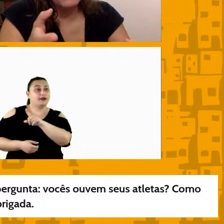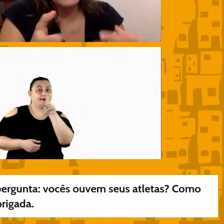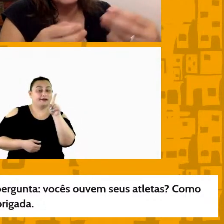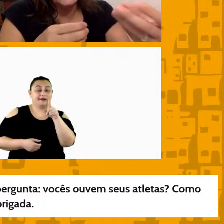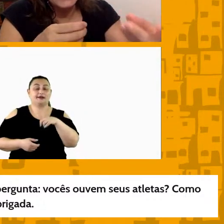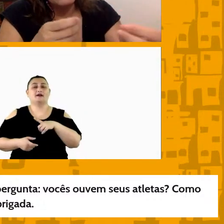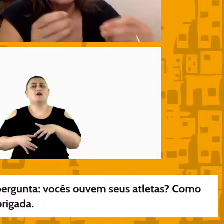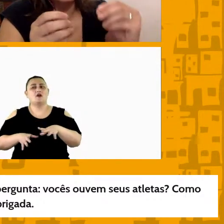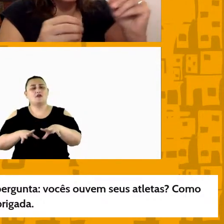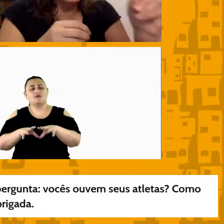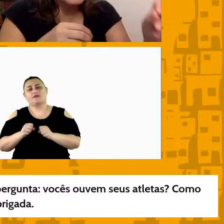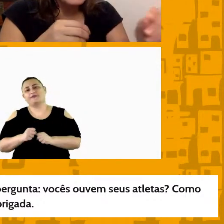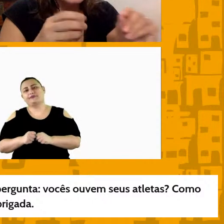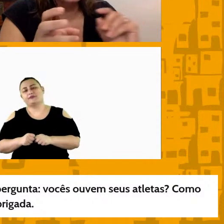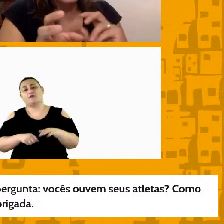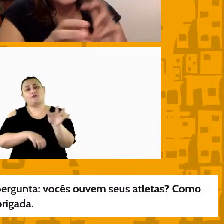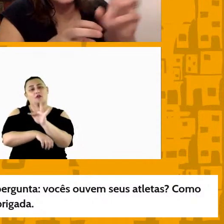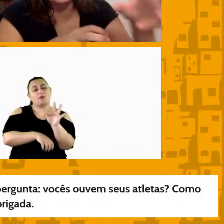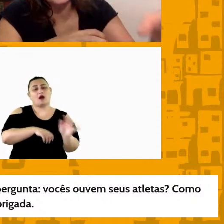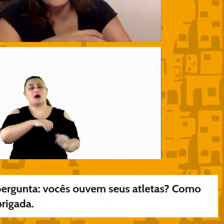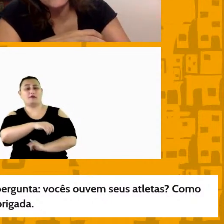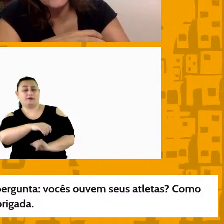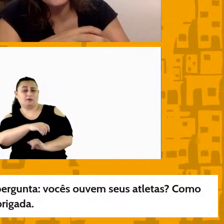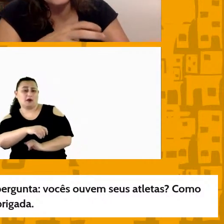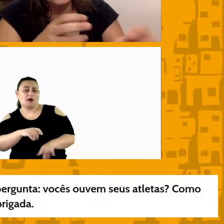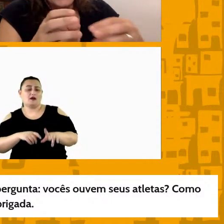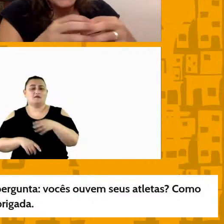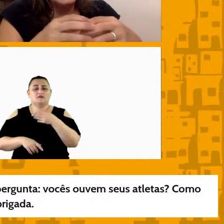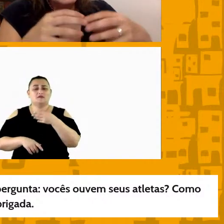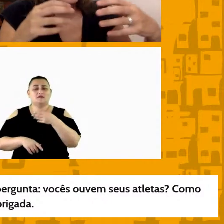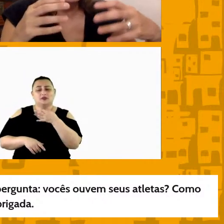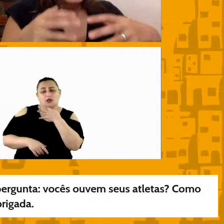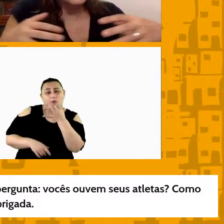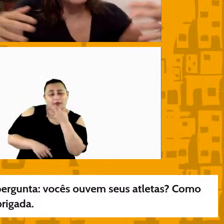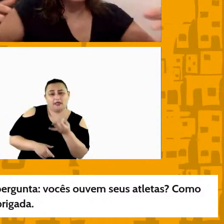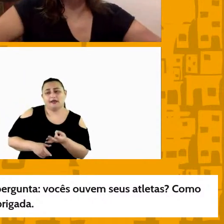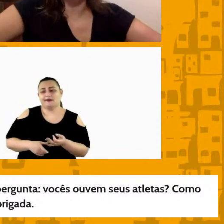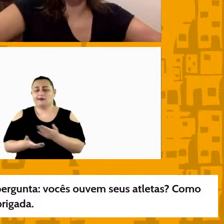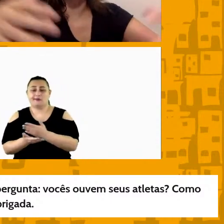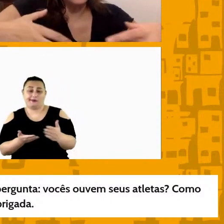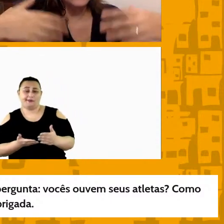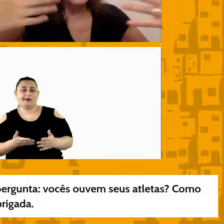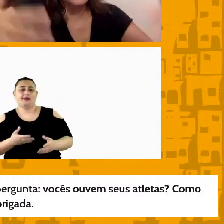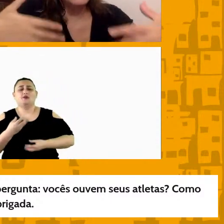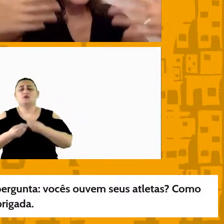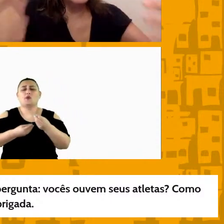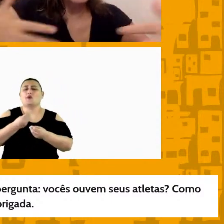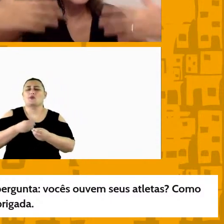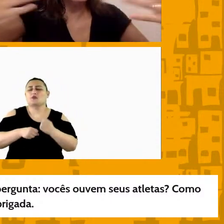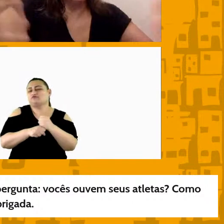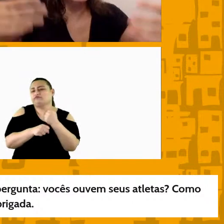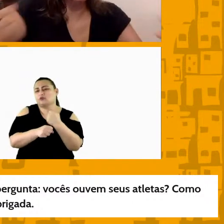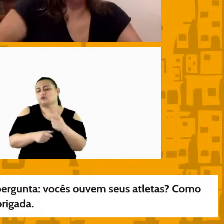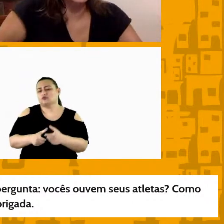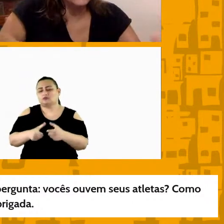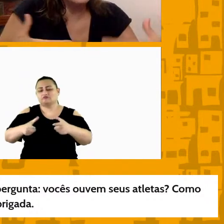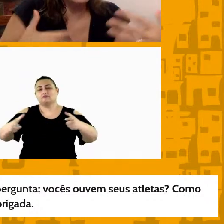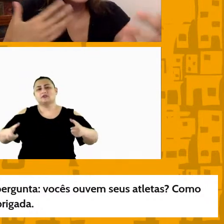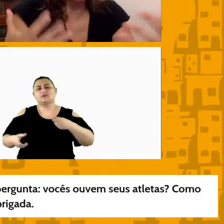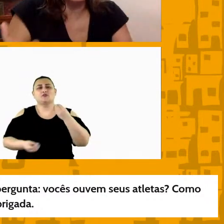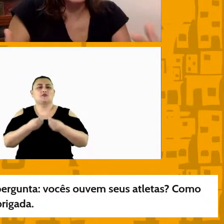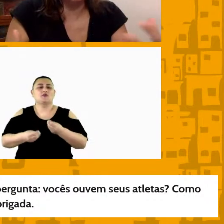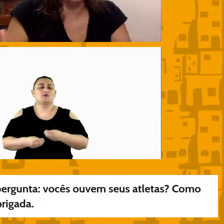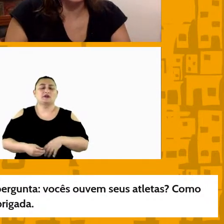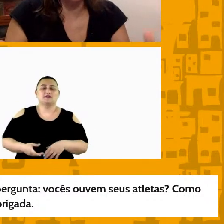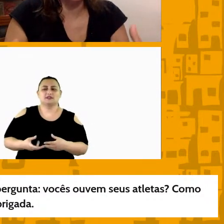formalmente informalmente vocês falaram que eles dão opinião que vocês conversam com eles no início da temporada como é que vocês constroem de que maneira que vocês